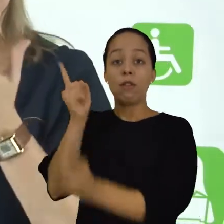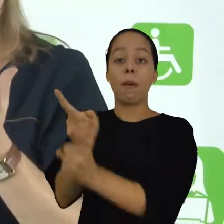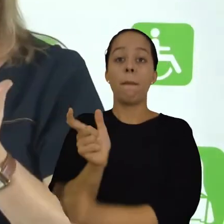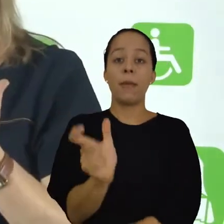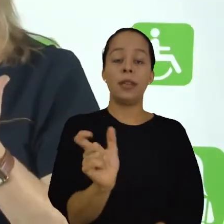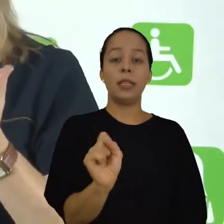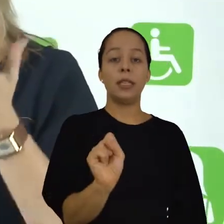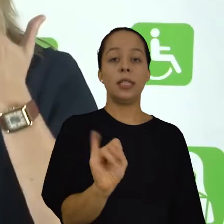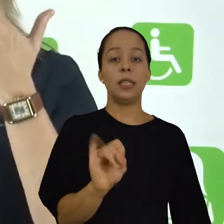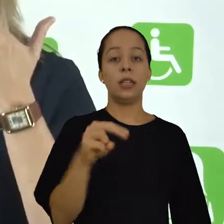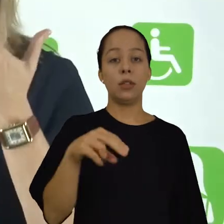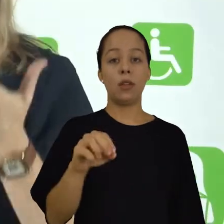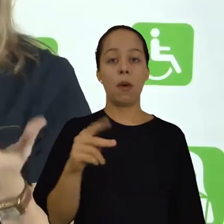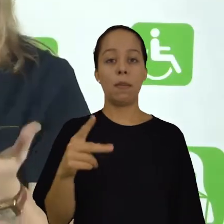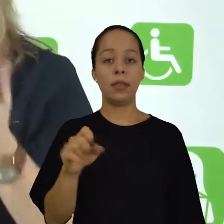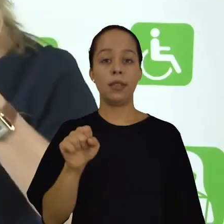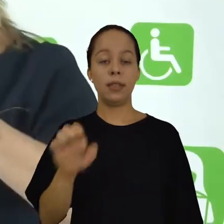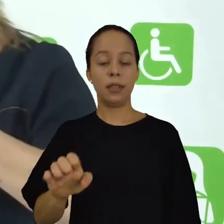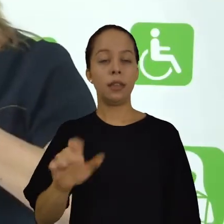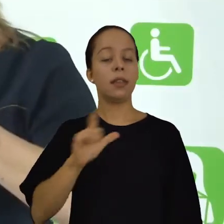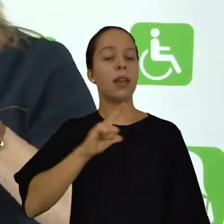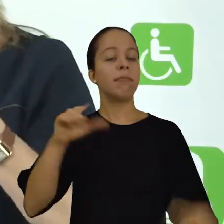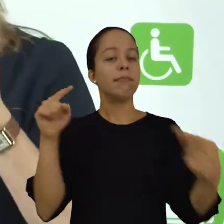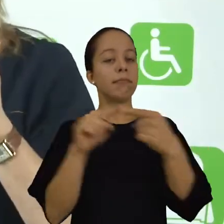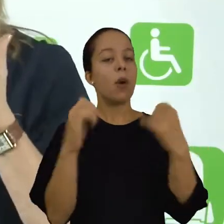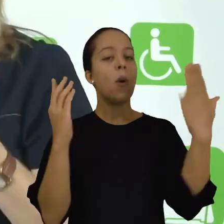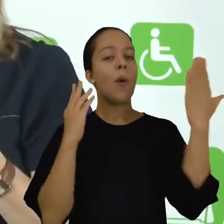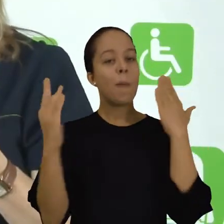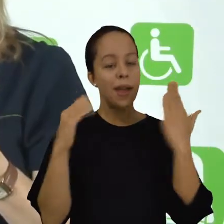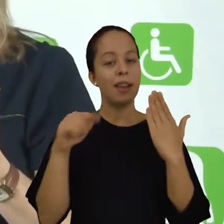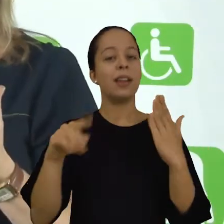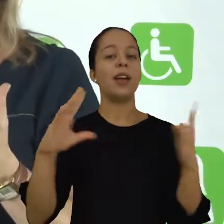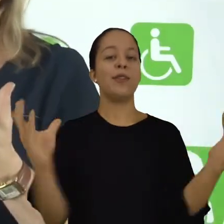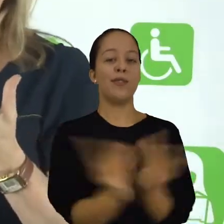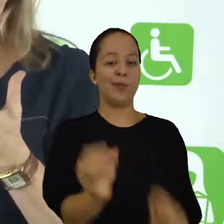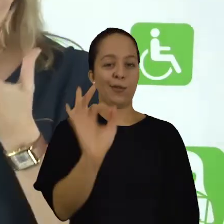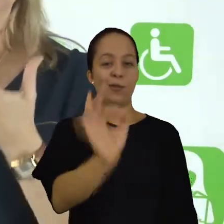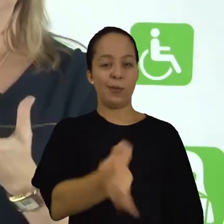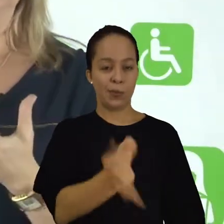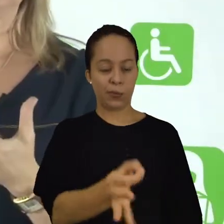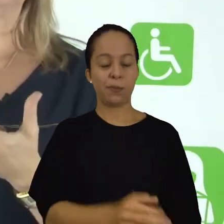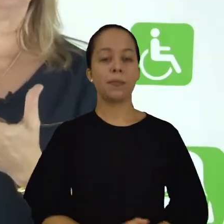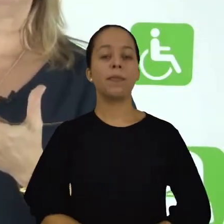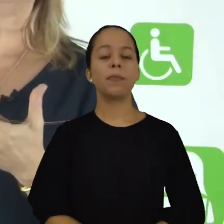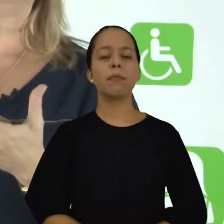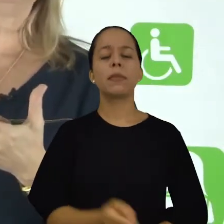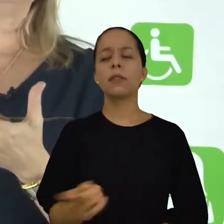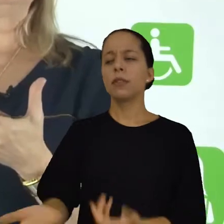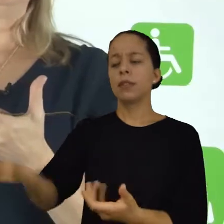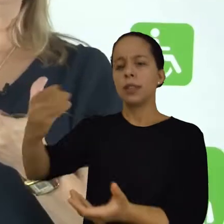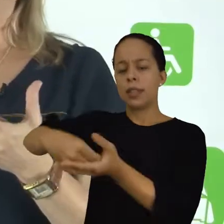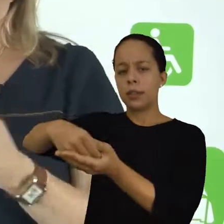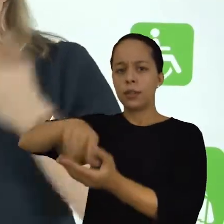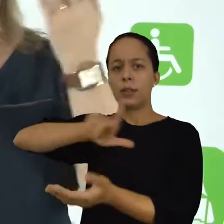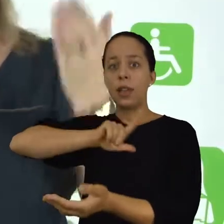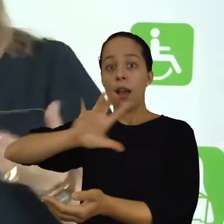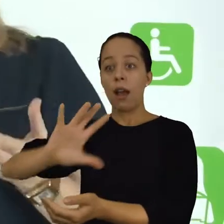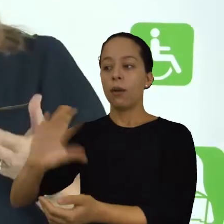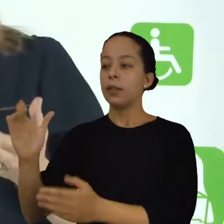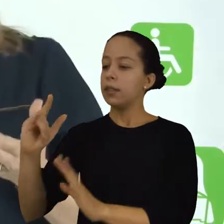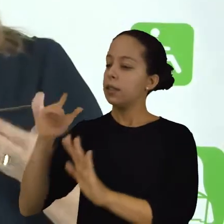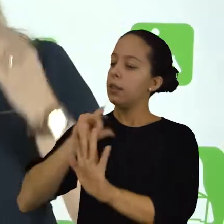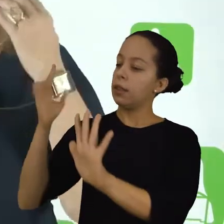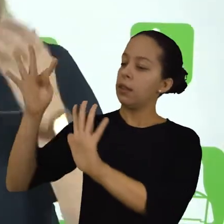sinopse relacionada a resumo. Então, o que é sinopse? É quando o resumo se refere a uma obra